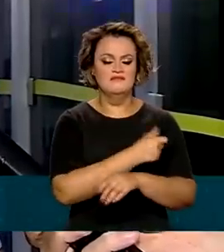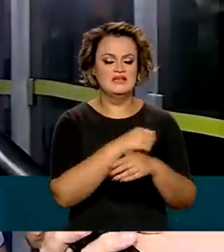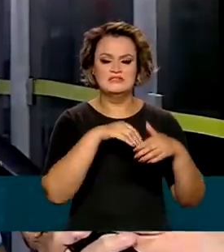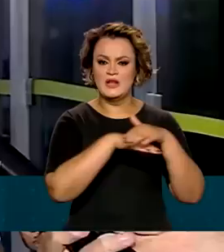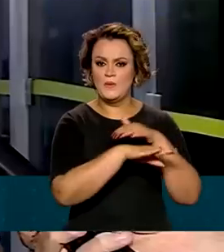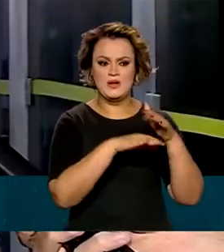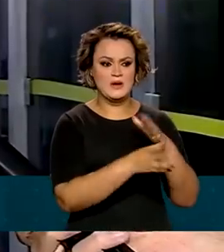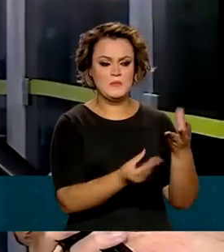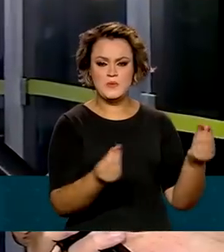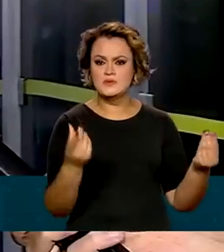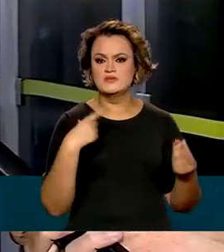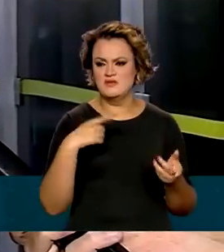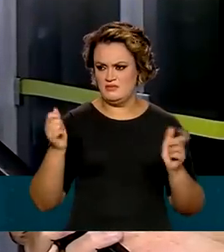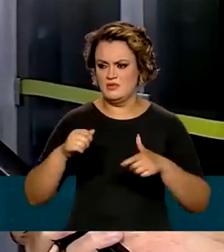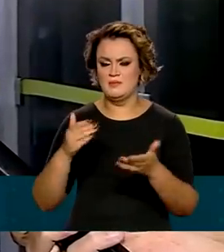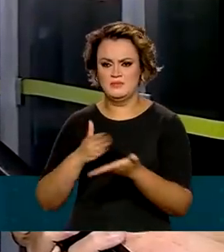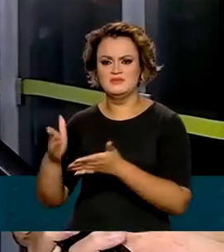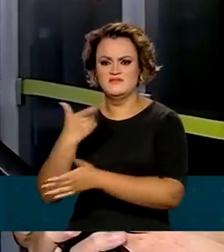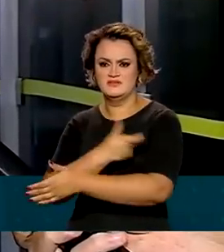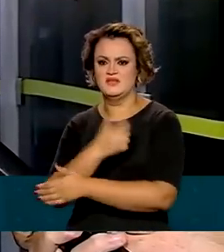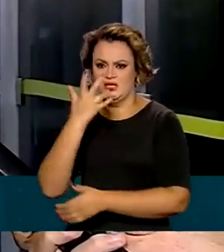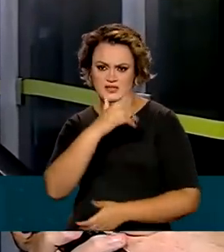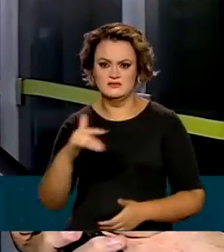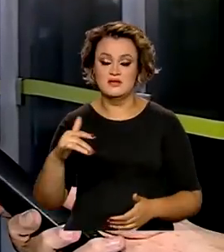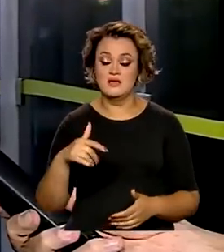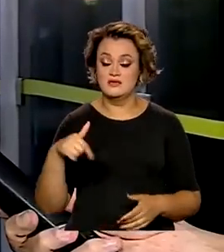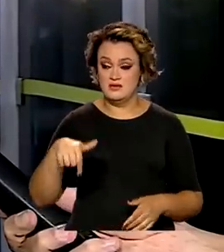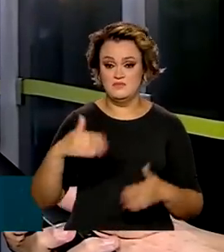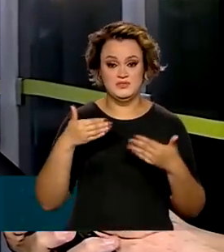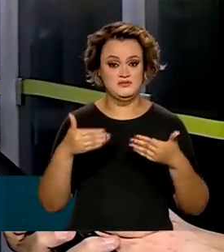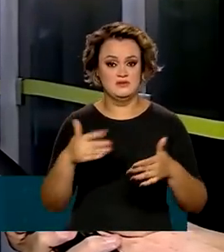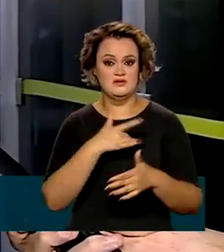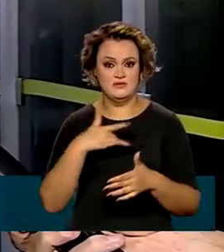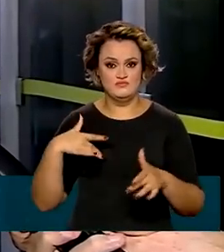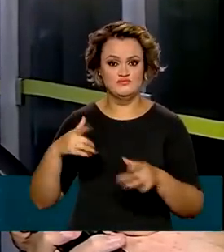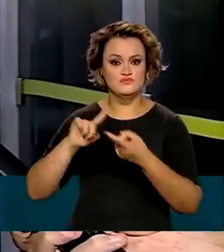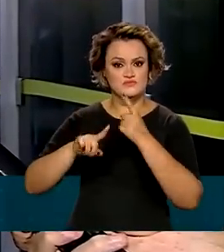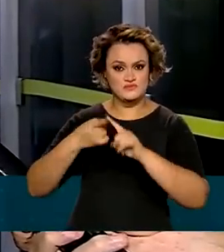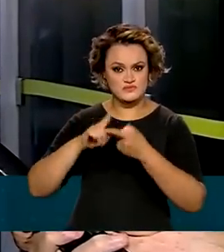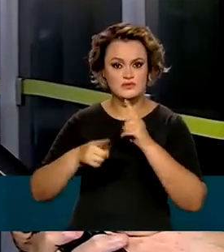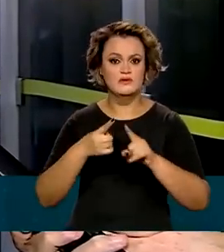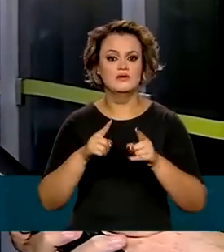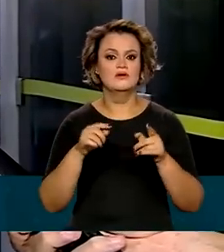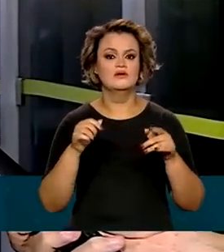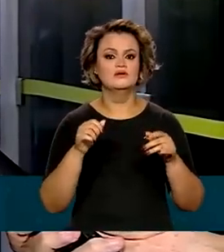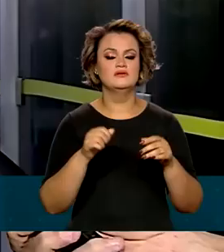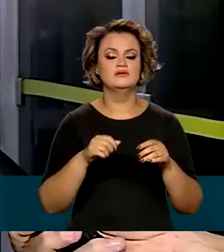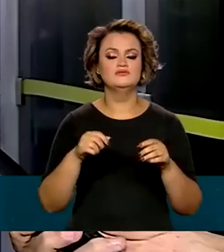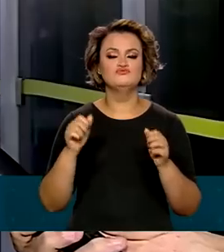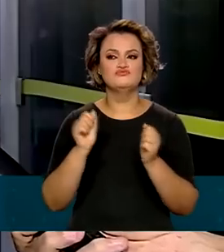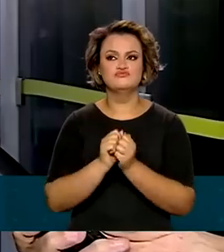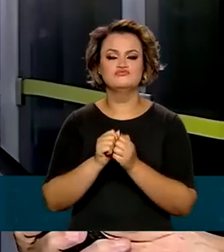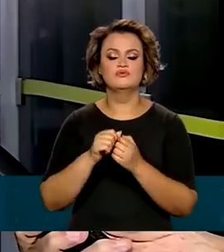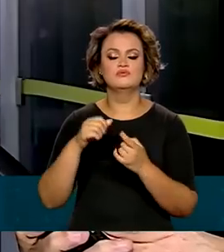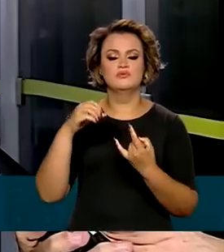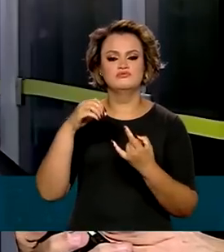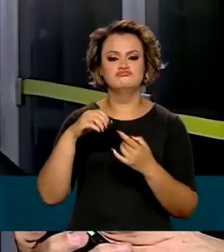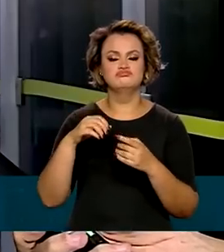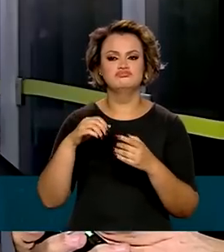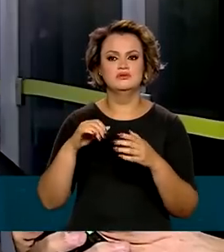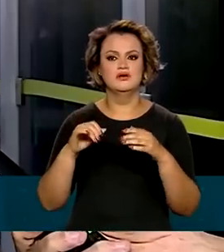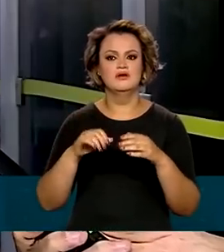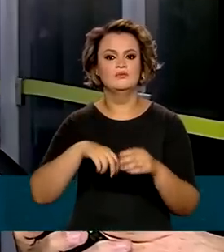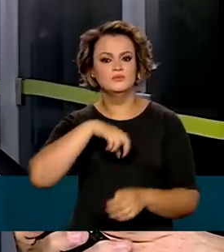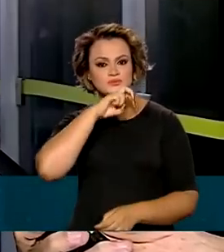iniciar essa vacinação e o Ministério da Saúde vem em tratativas, junto ao Instituto Butantan, ao consórcio